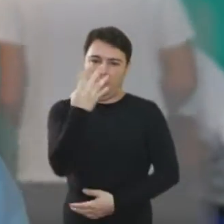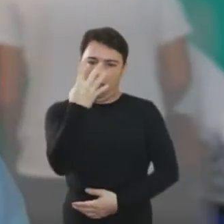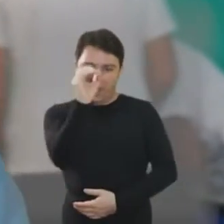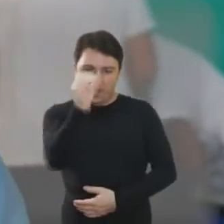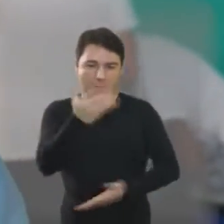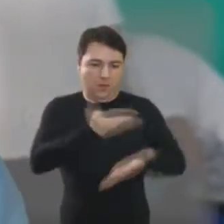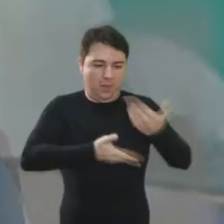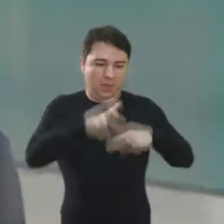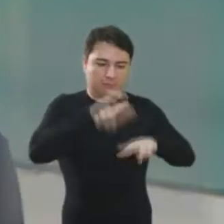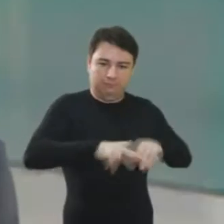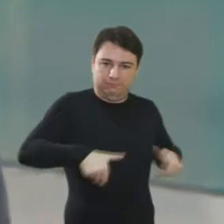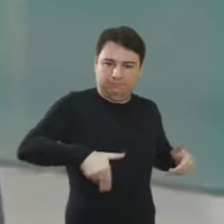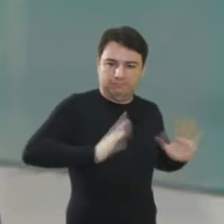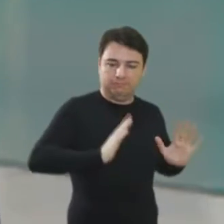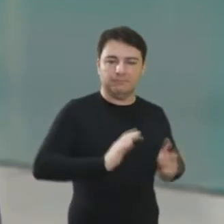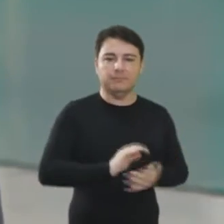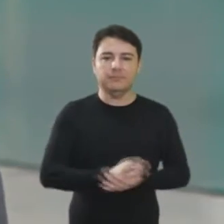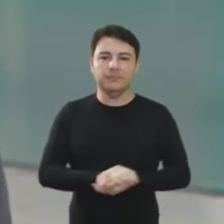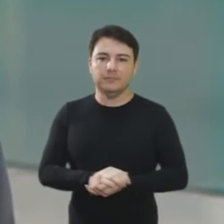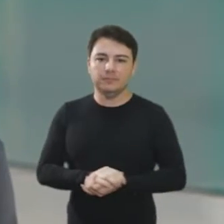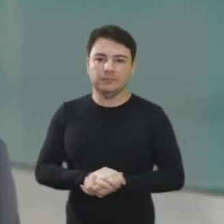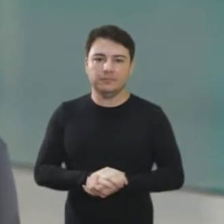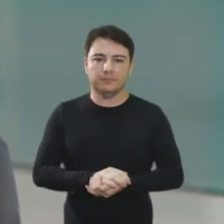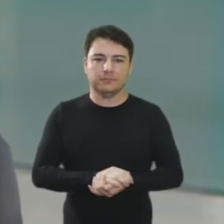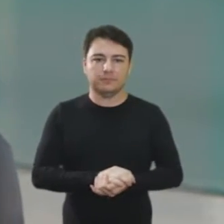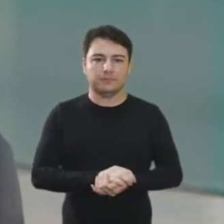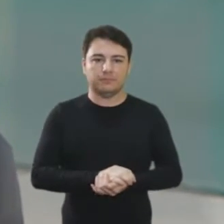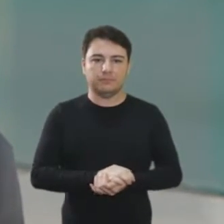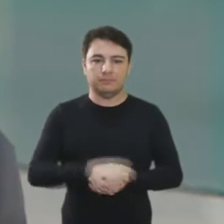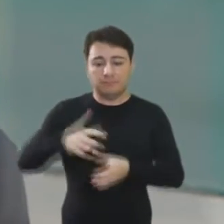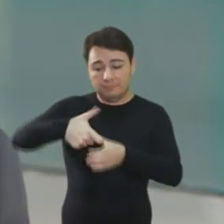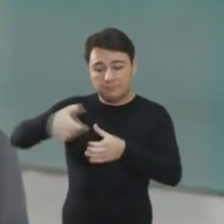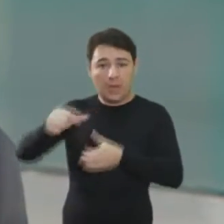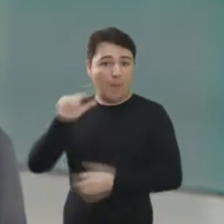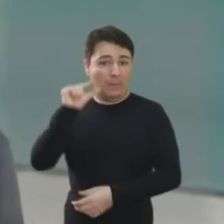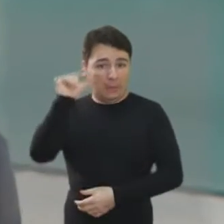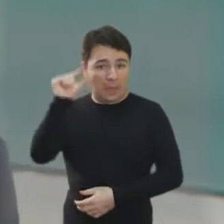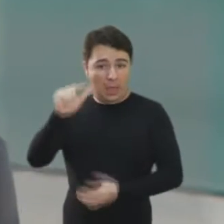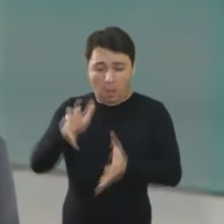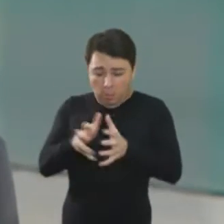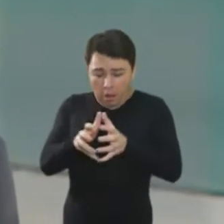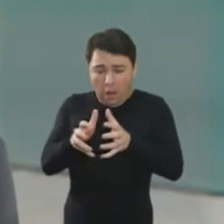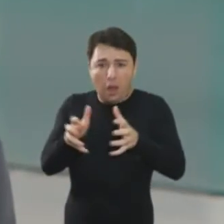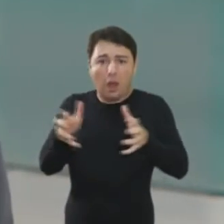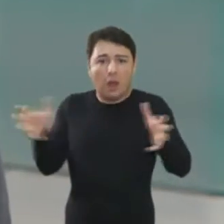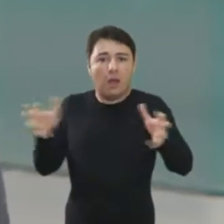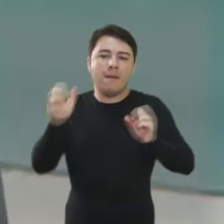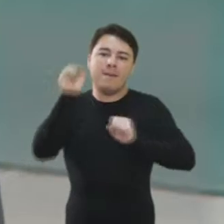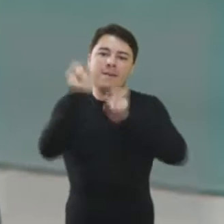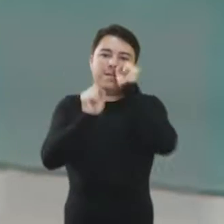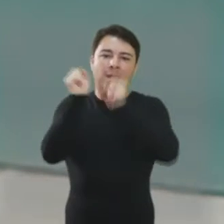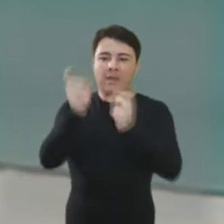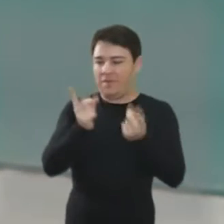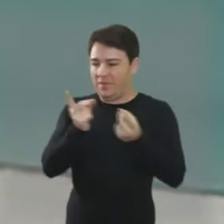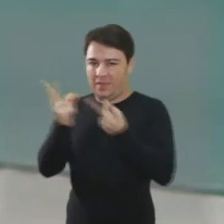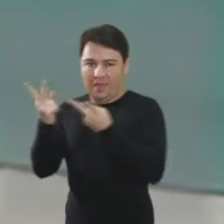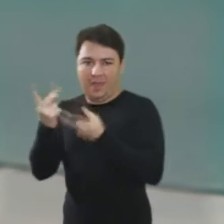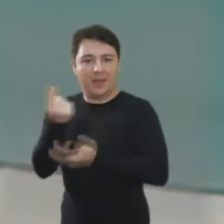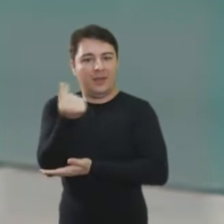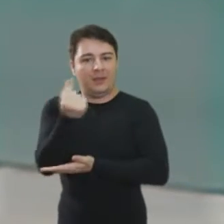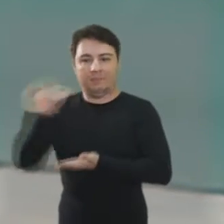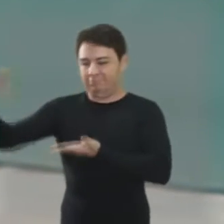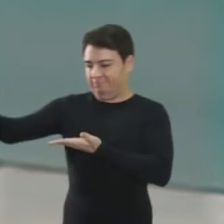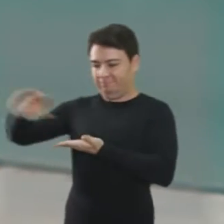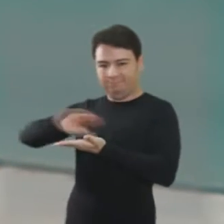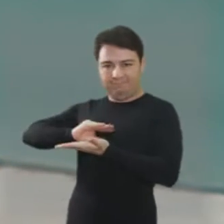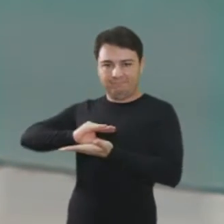para uma cadeira de rodas. Esses lacres agora, eles são vendidos através de uma parceria do Banco de Cadeira